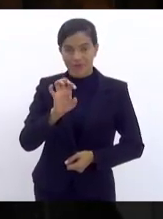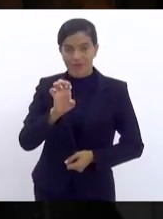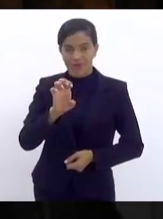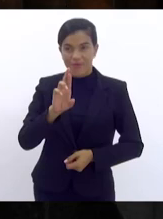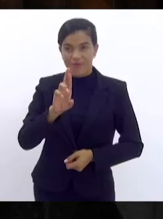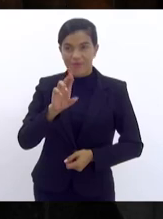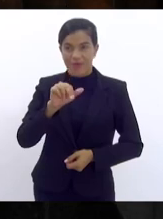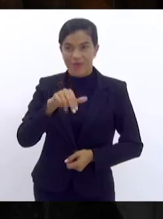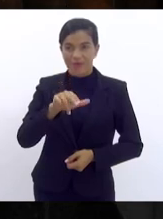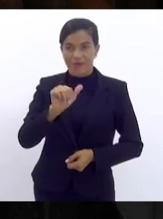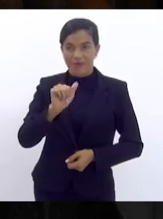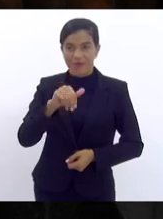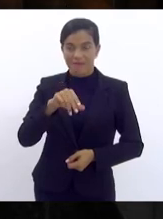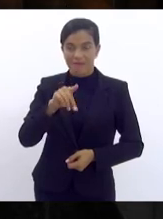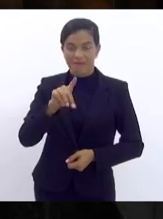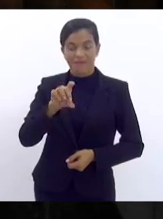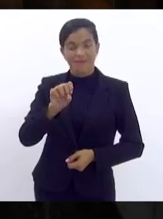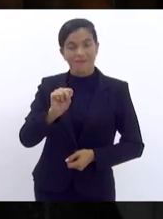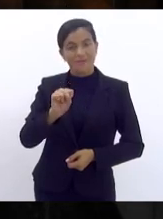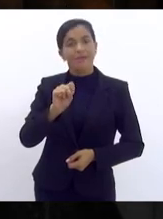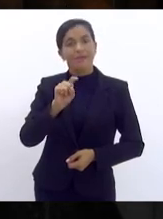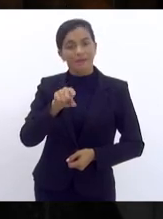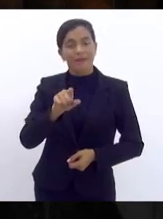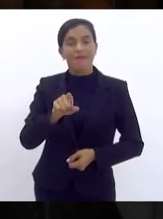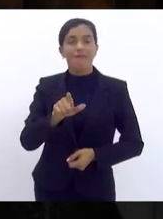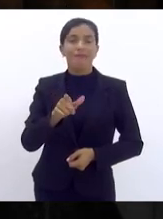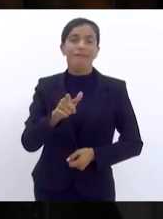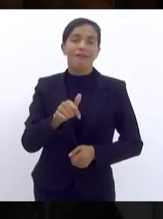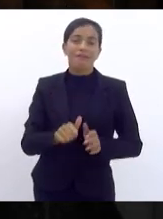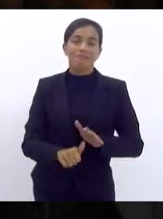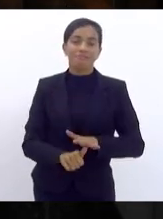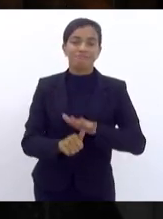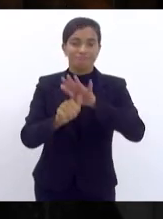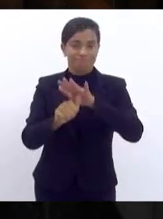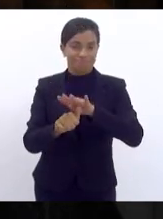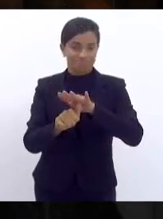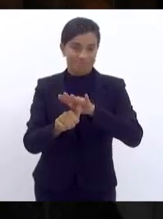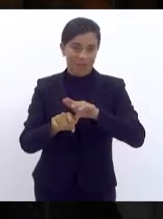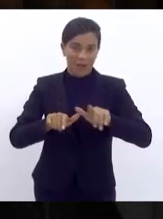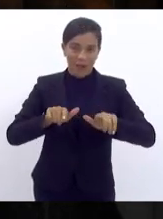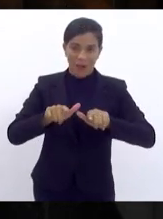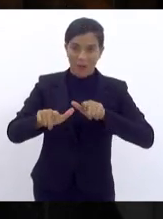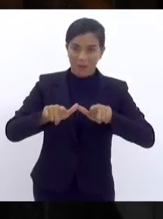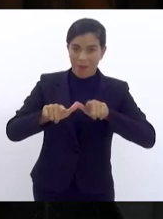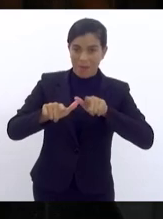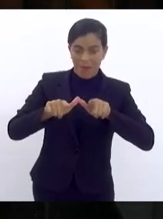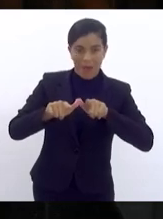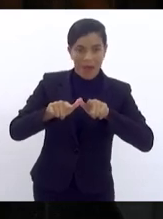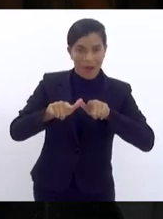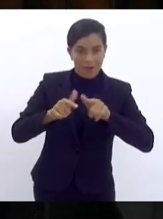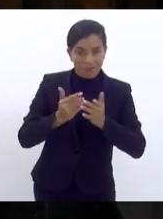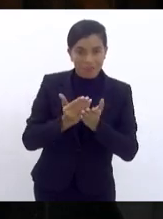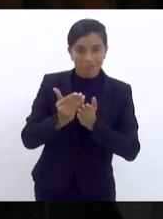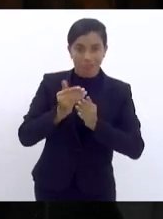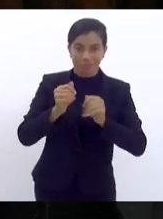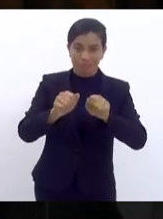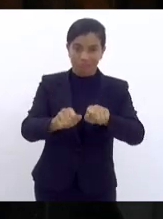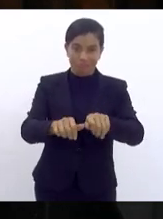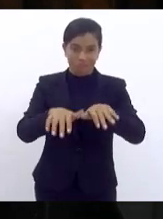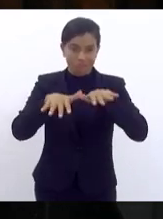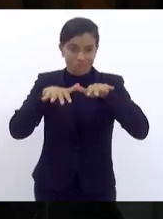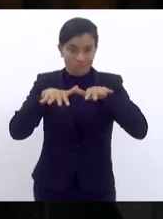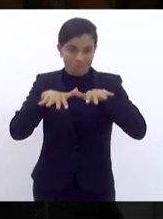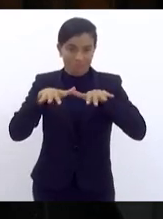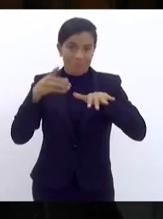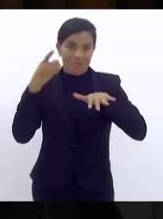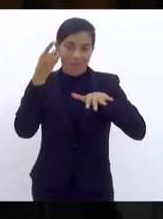conduz o expediente inicial hoje no Parlamento